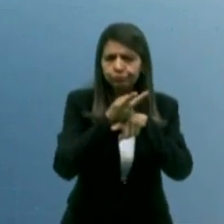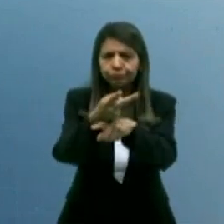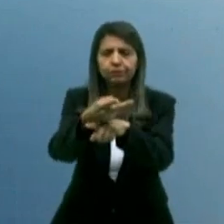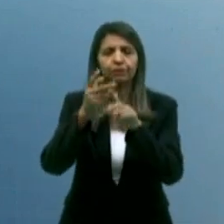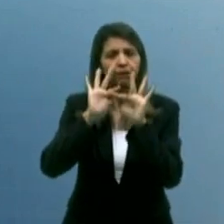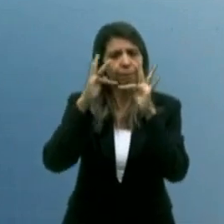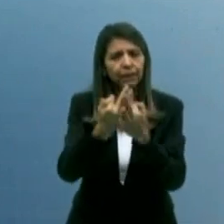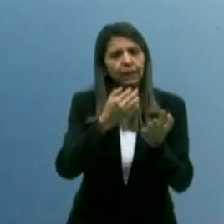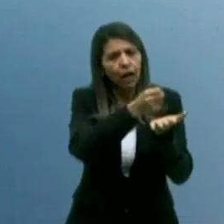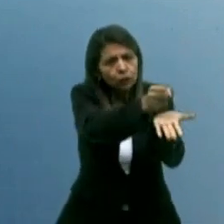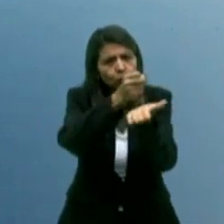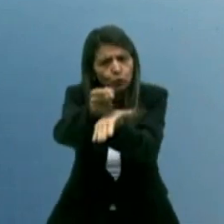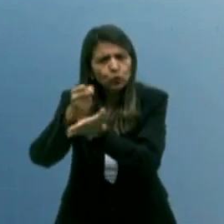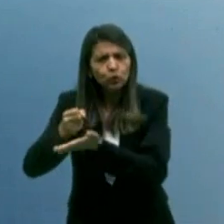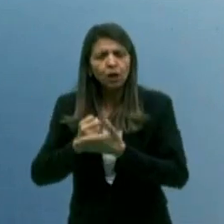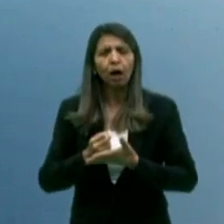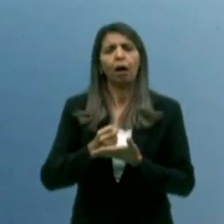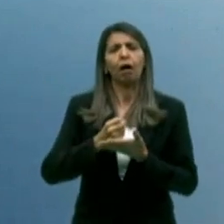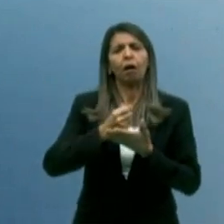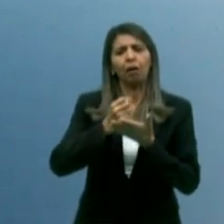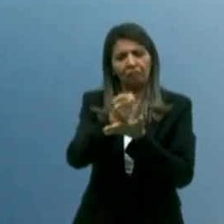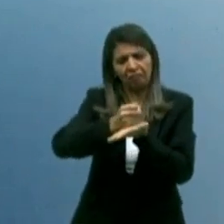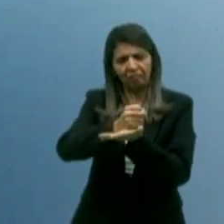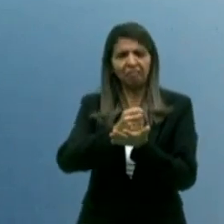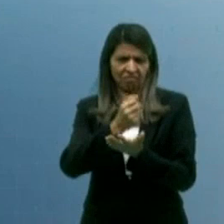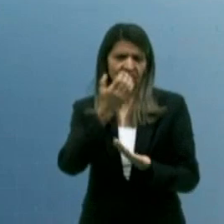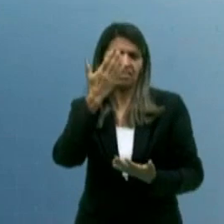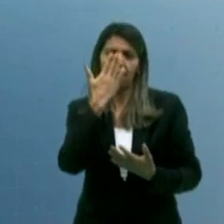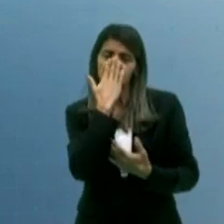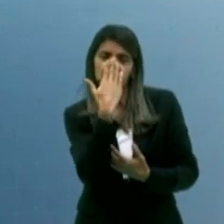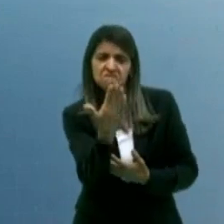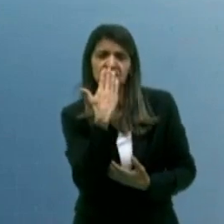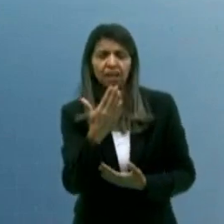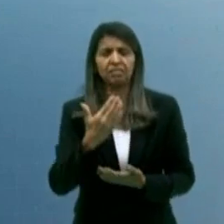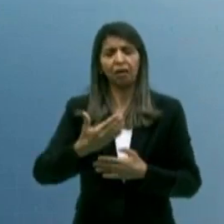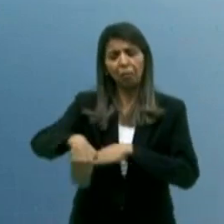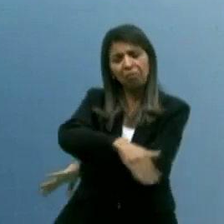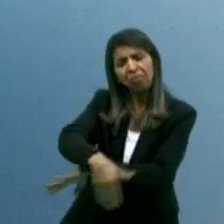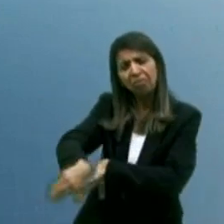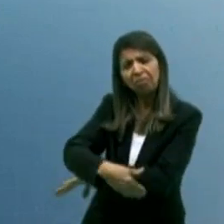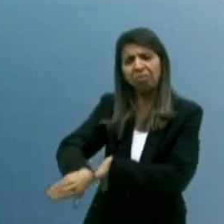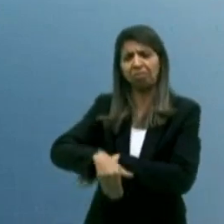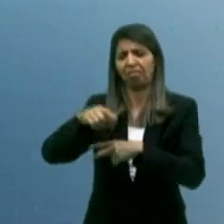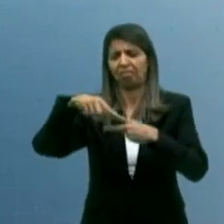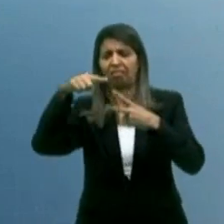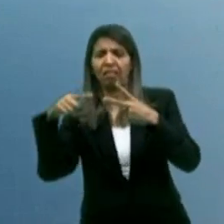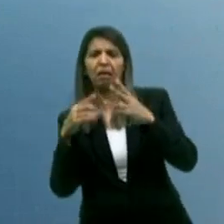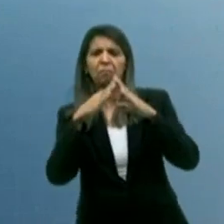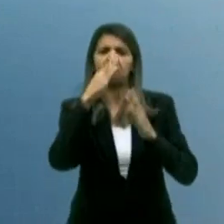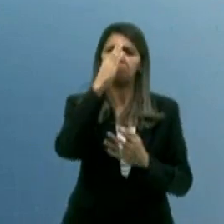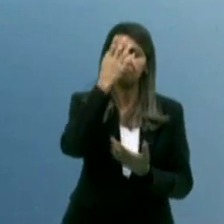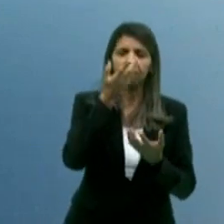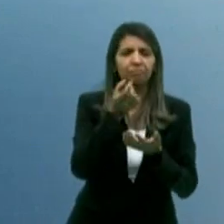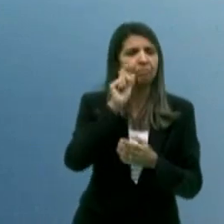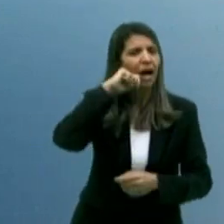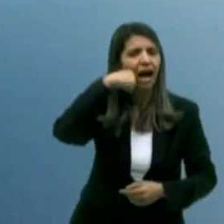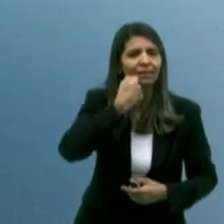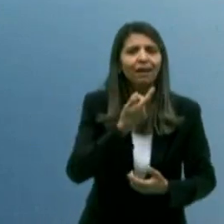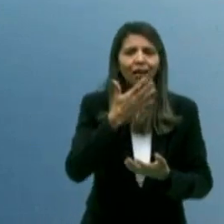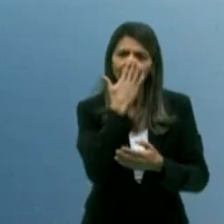A gente vai tirar a criança da frente da farmácia. A gente vai tirar a criança da frente da padaria. Eu vou usar em parceria com o Exército,